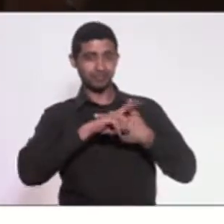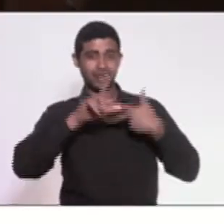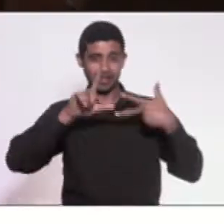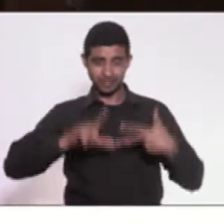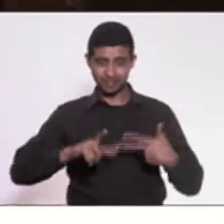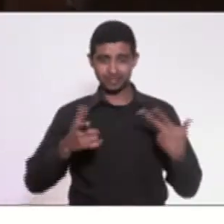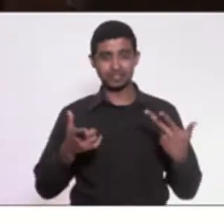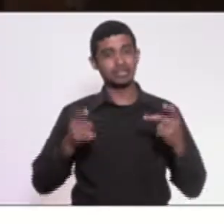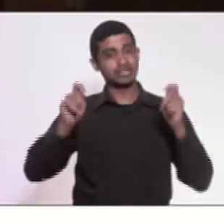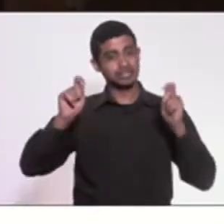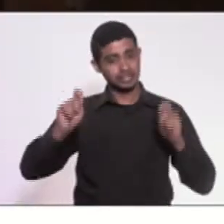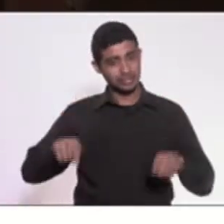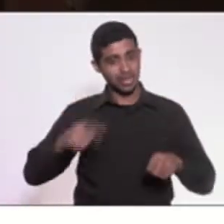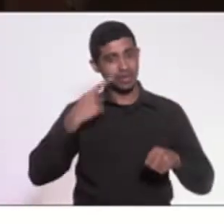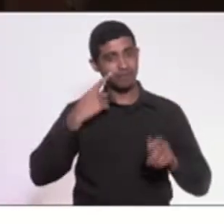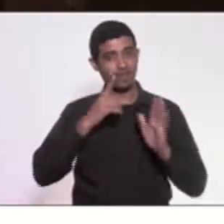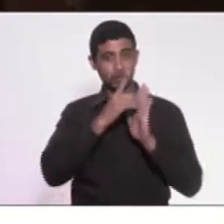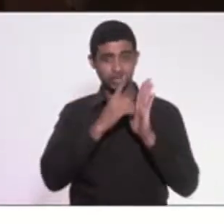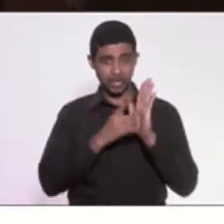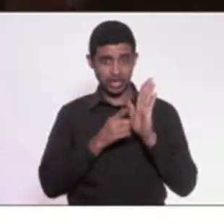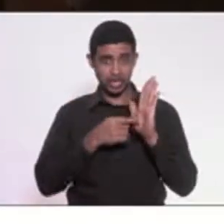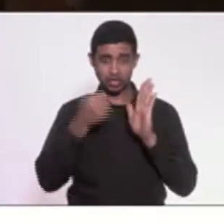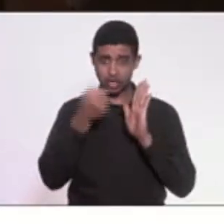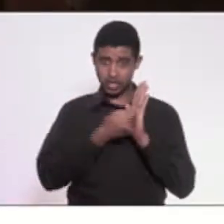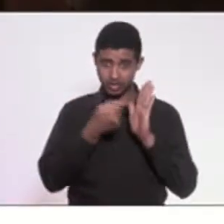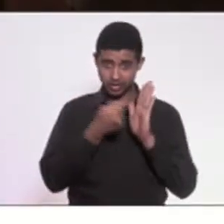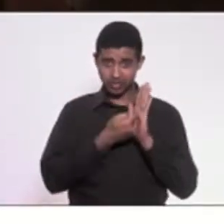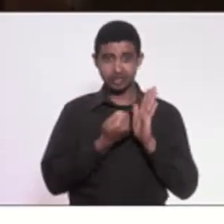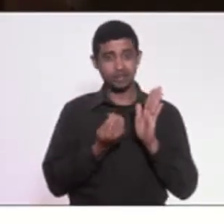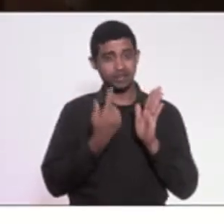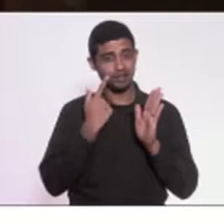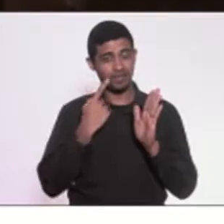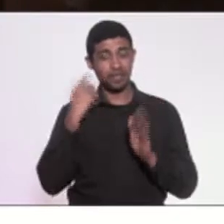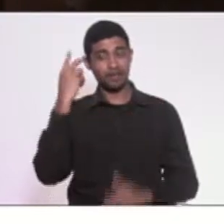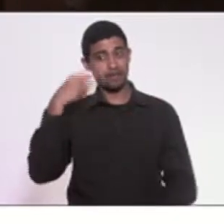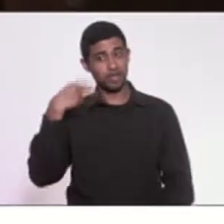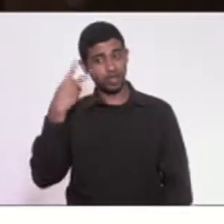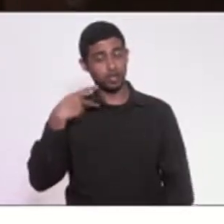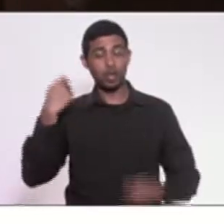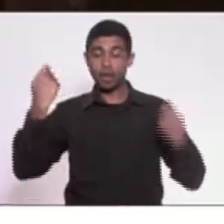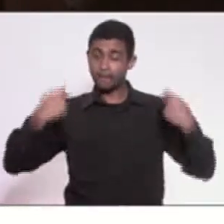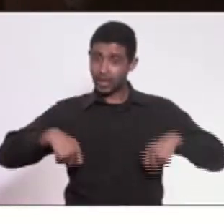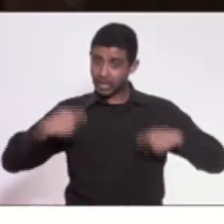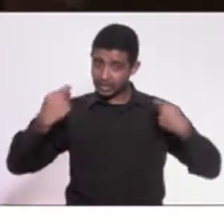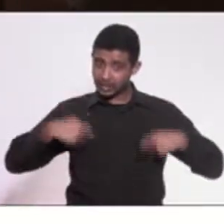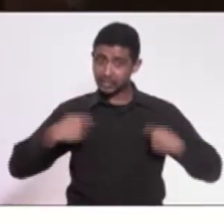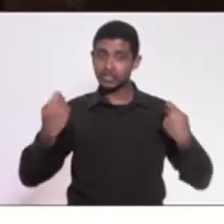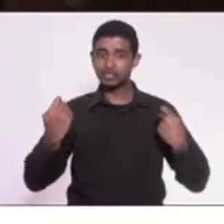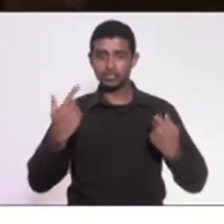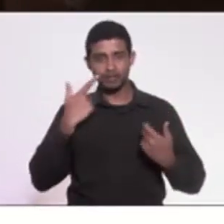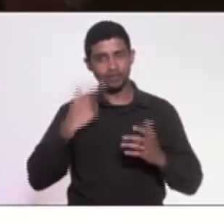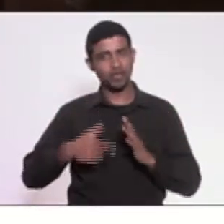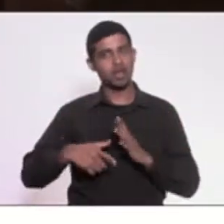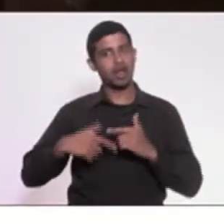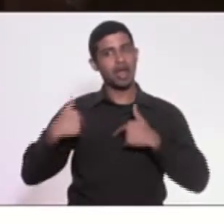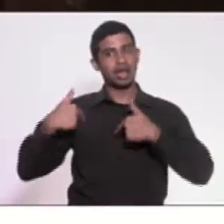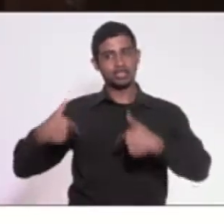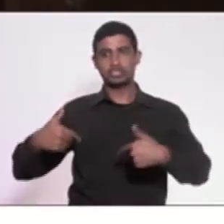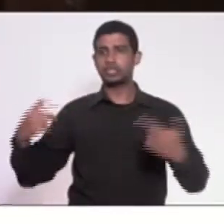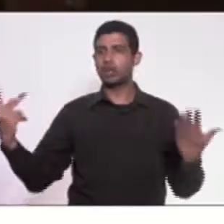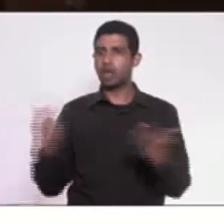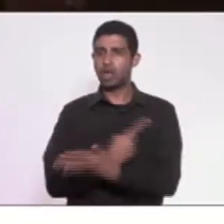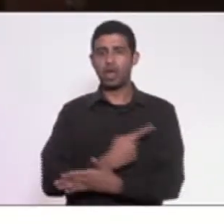da força de um decreto legislativo, o governador precisa revogar este ato ilegal